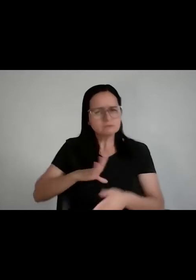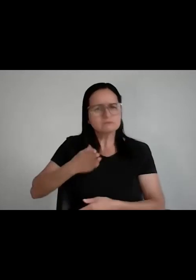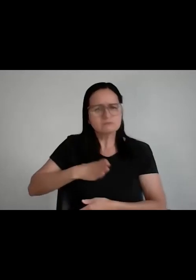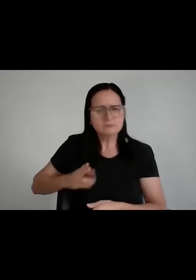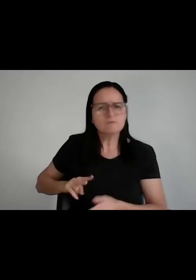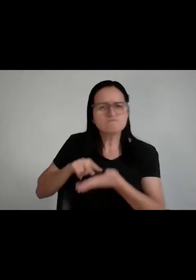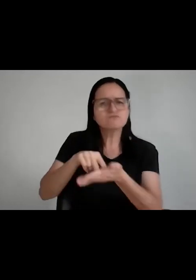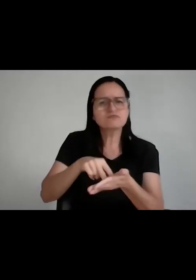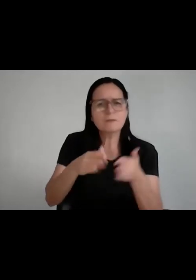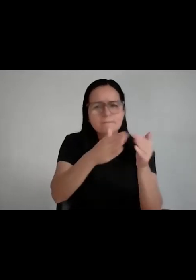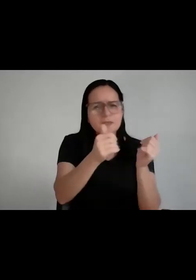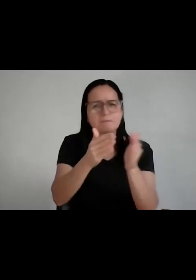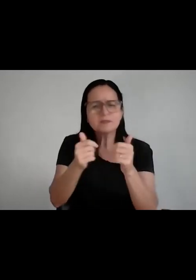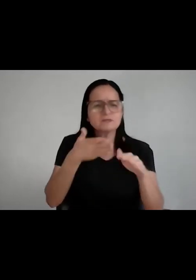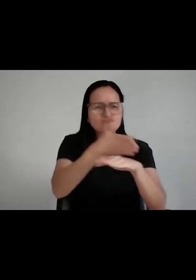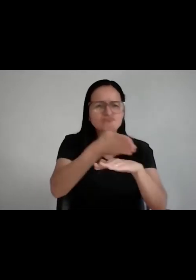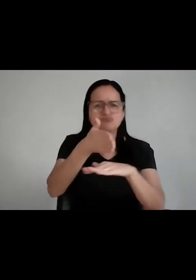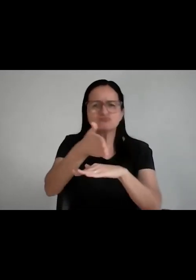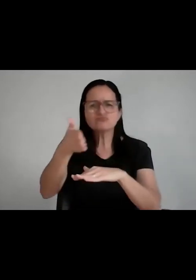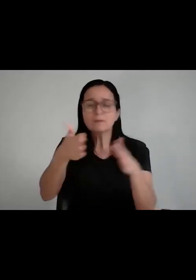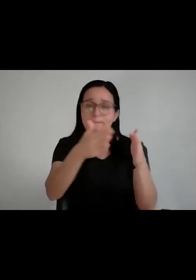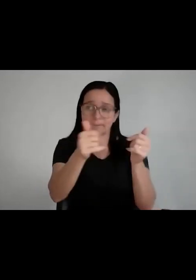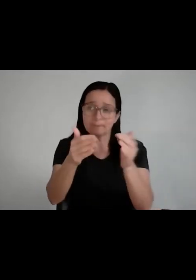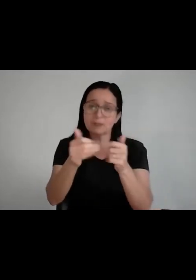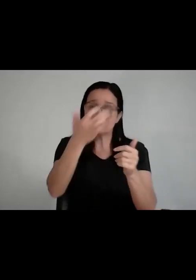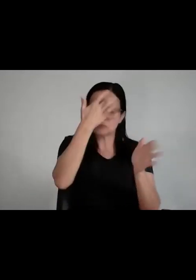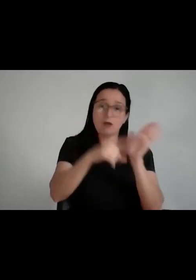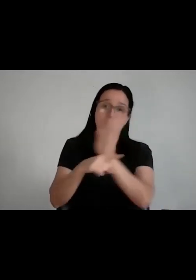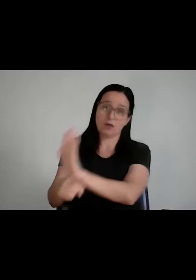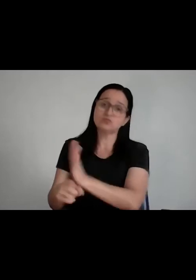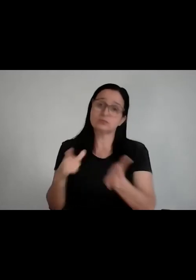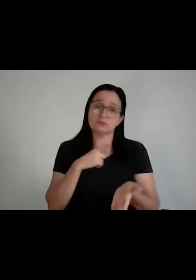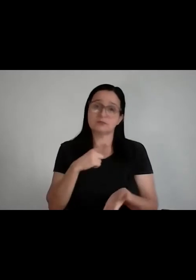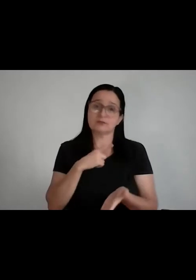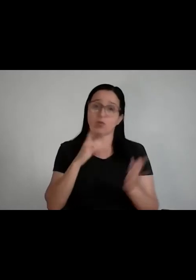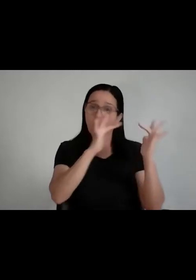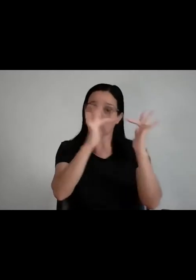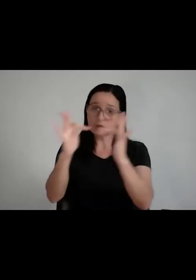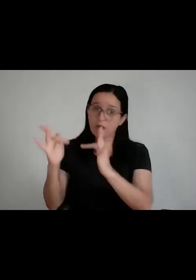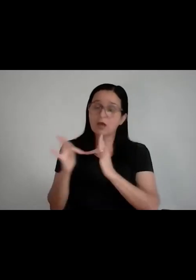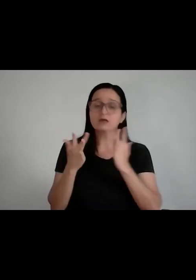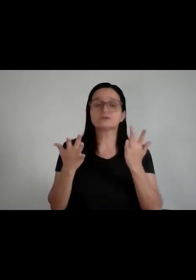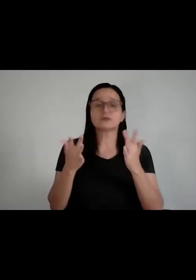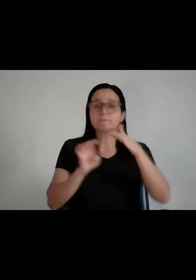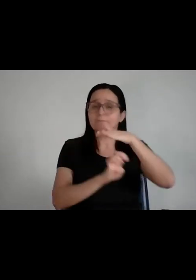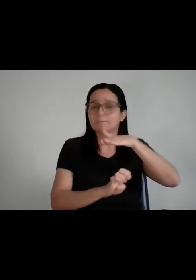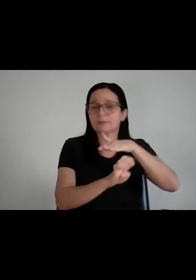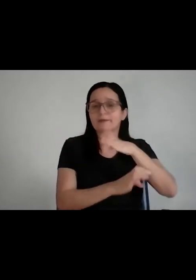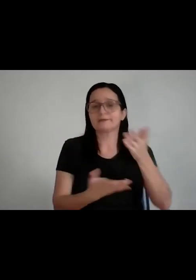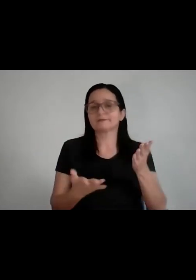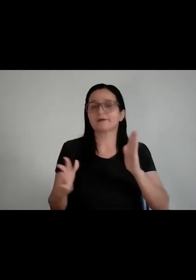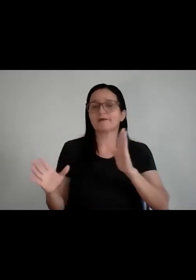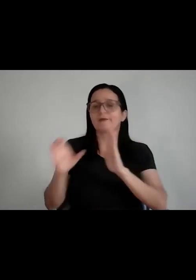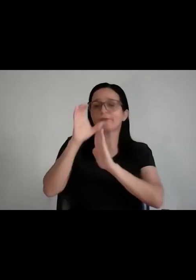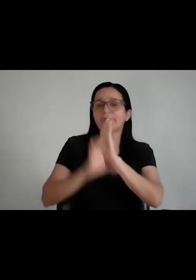você não entra na agenda das pessoas, elas não vão te ajudar, tá? Então, se conectar com as empresas, aplicar o seu currículo em todos